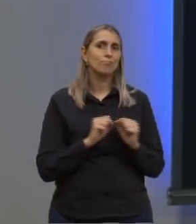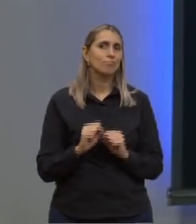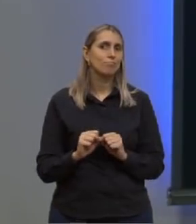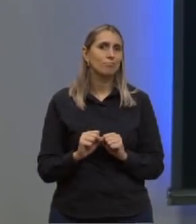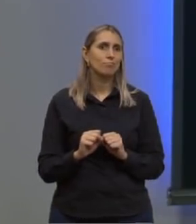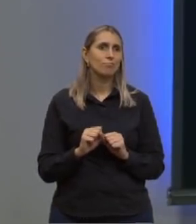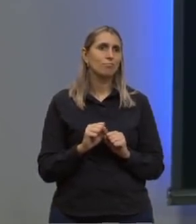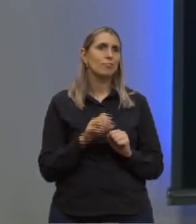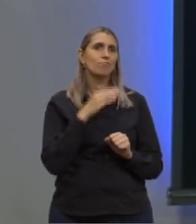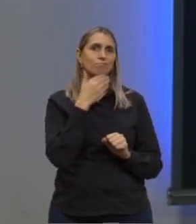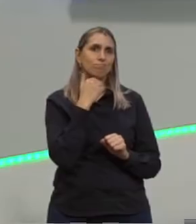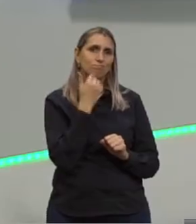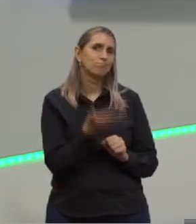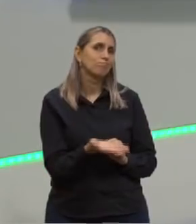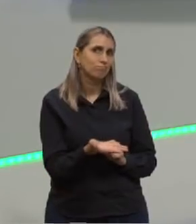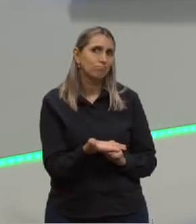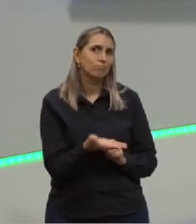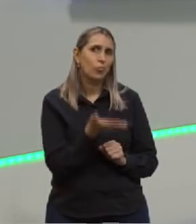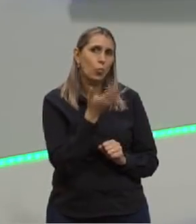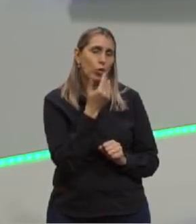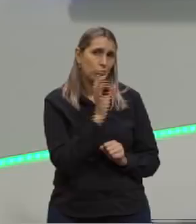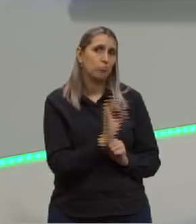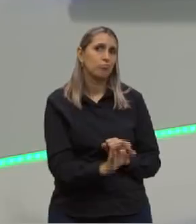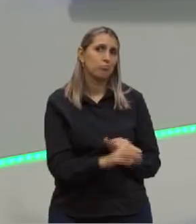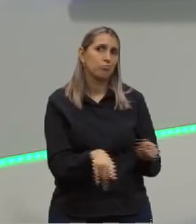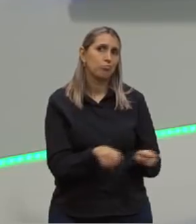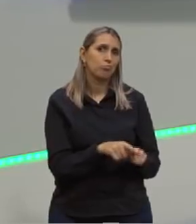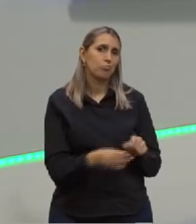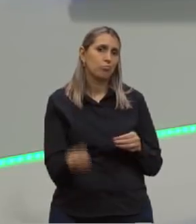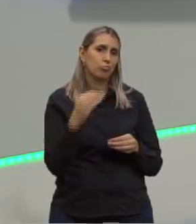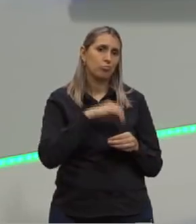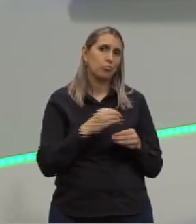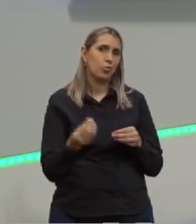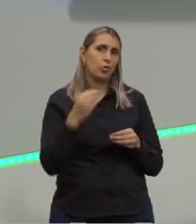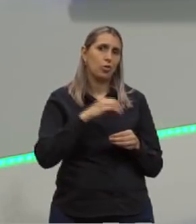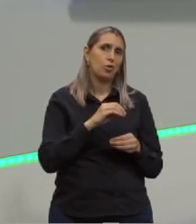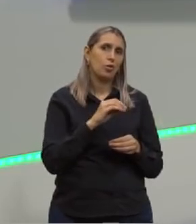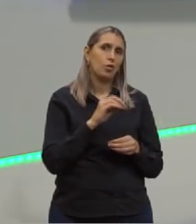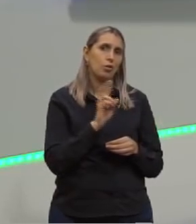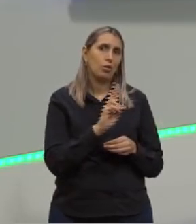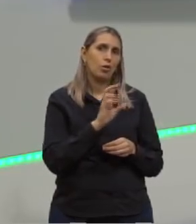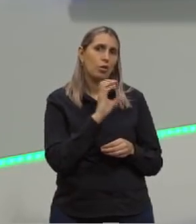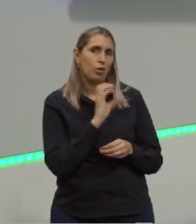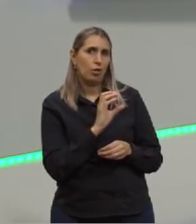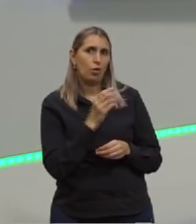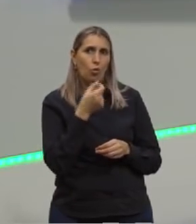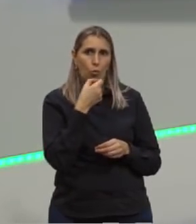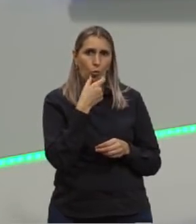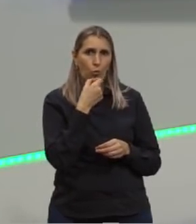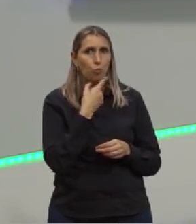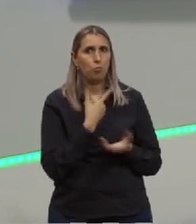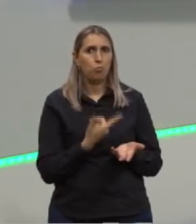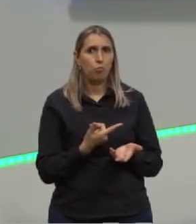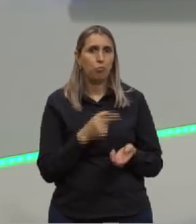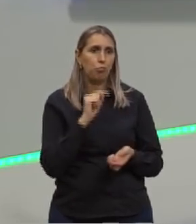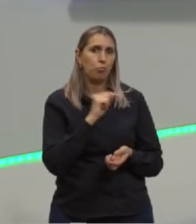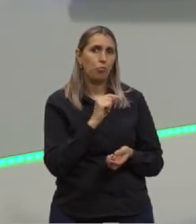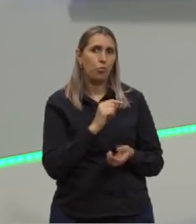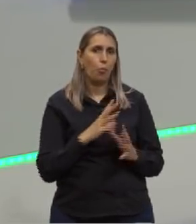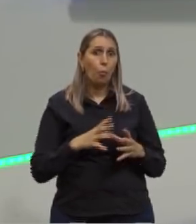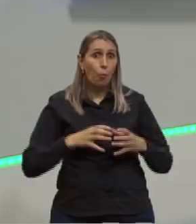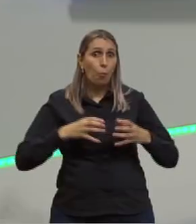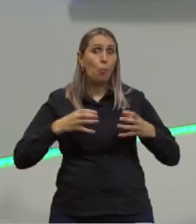além de uma alimentação balanceada, querer repor vitamina C com medicação, que ela, o